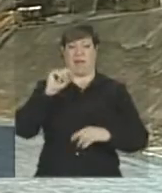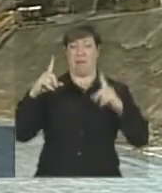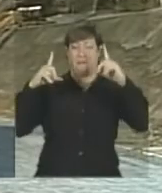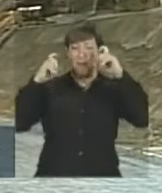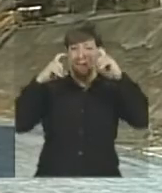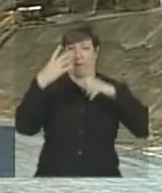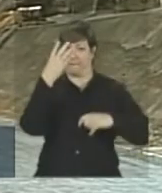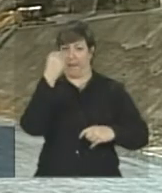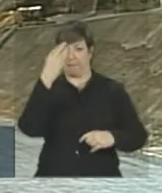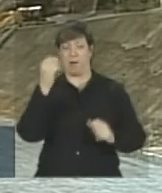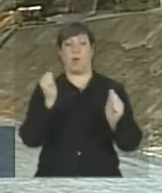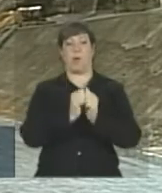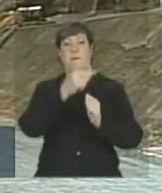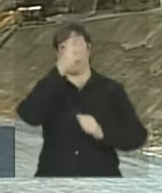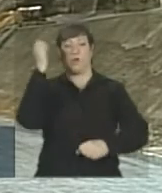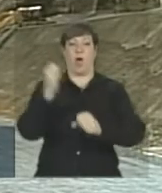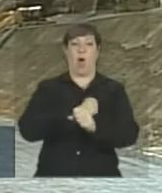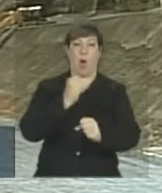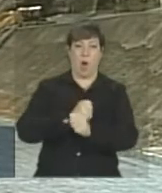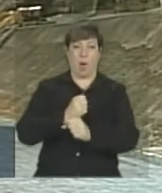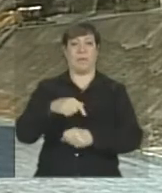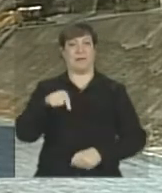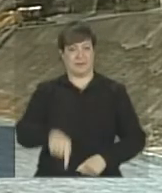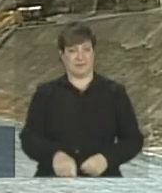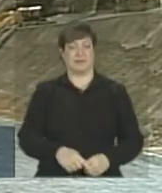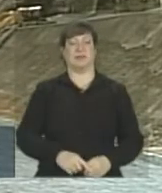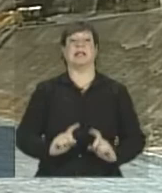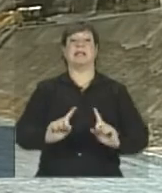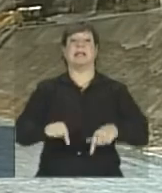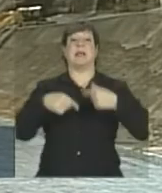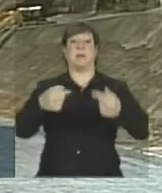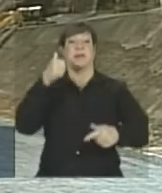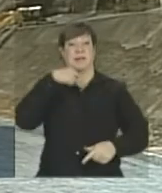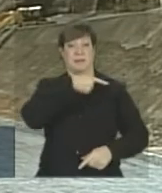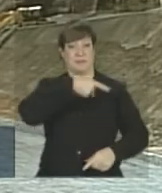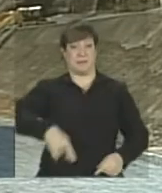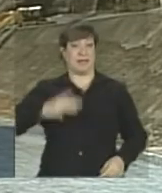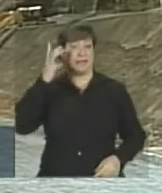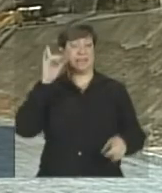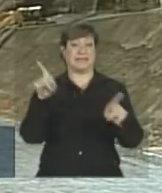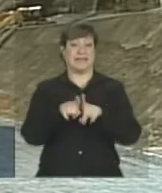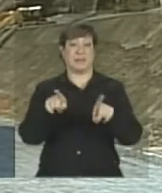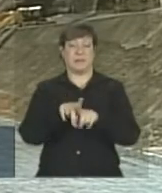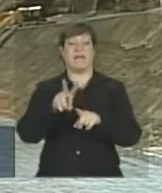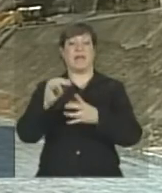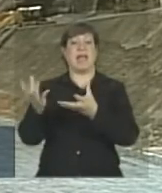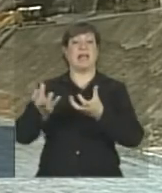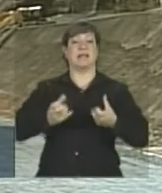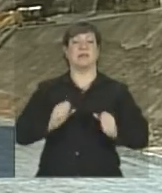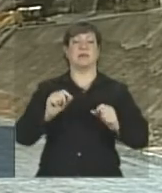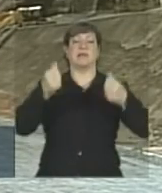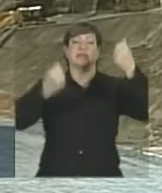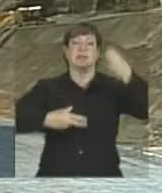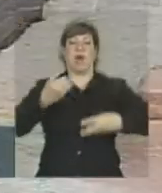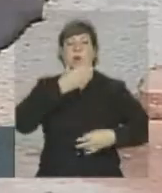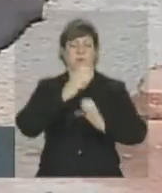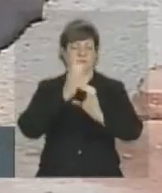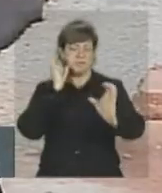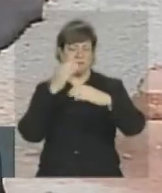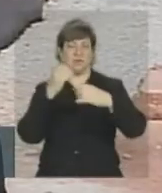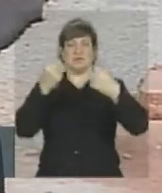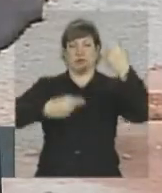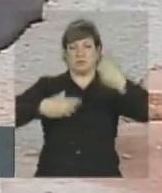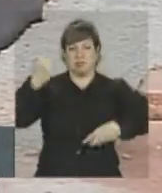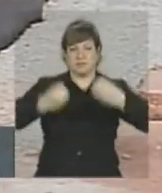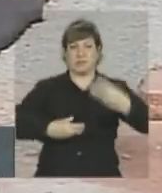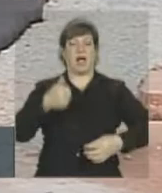com os operários que estão trabalhando nesta obra. Depois, ela também vai receber explicações dos engenheiros sobre